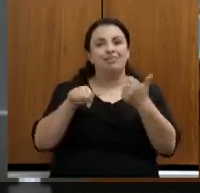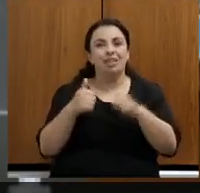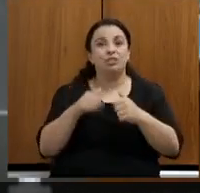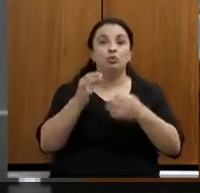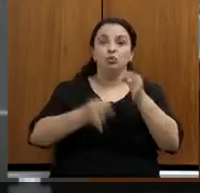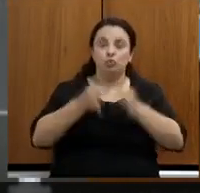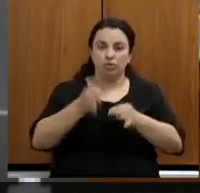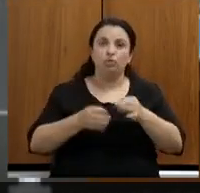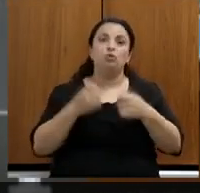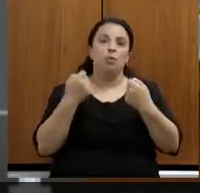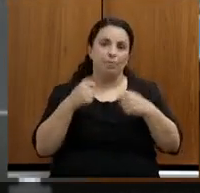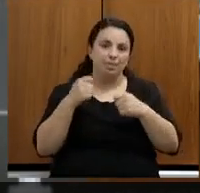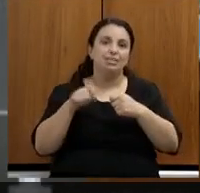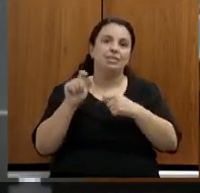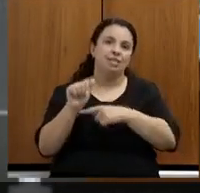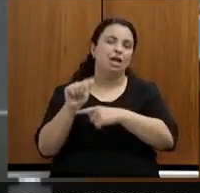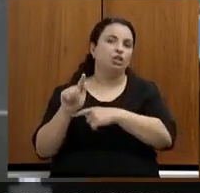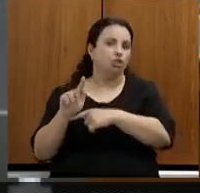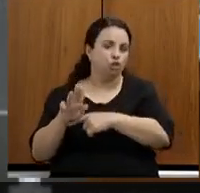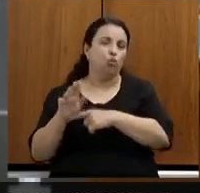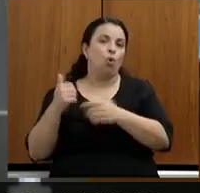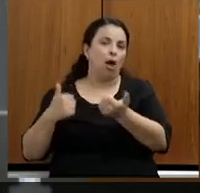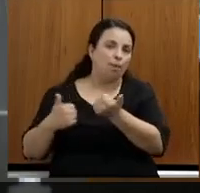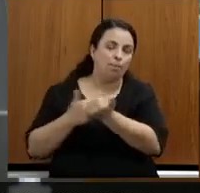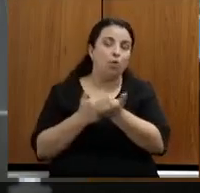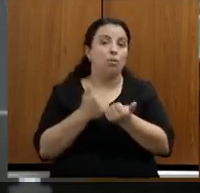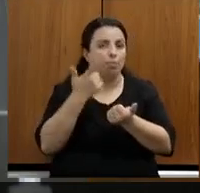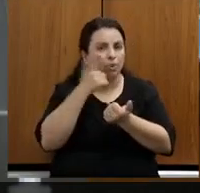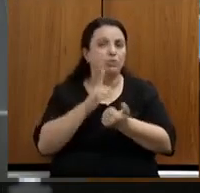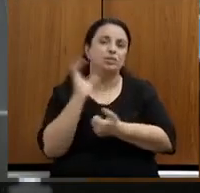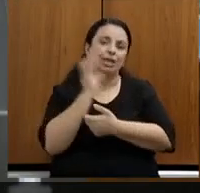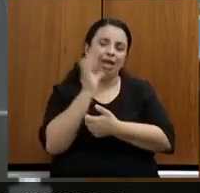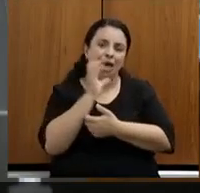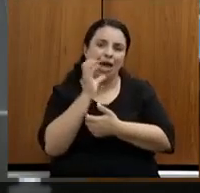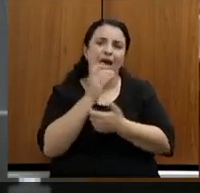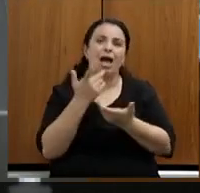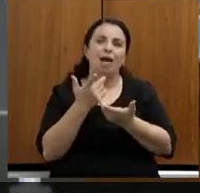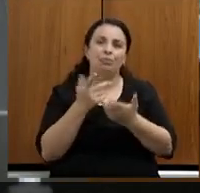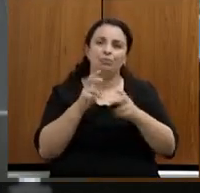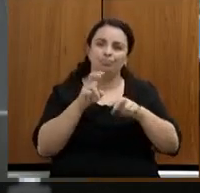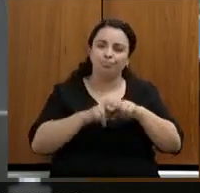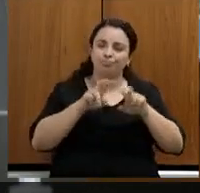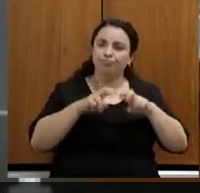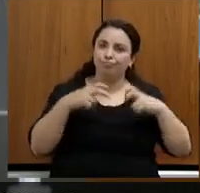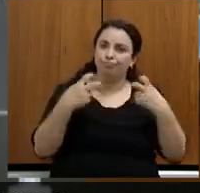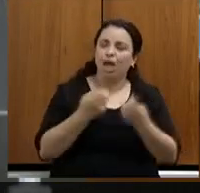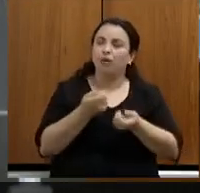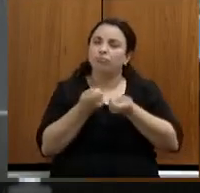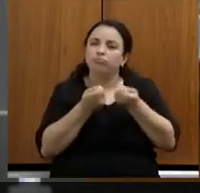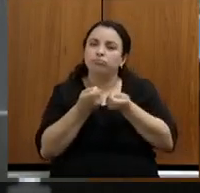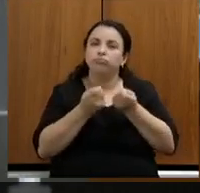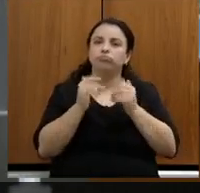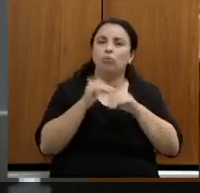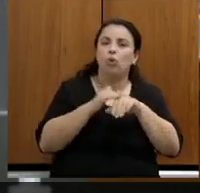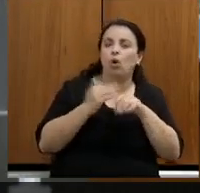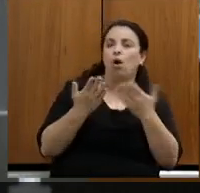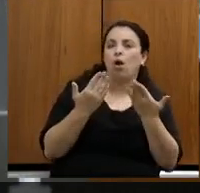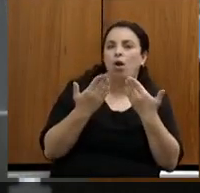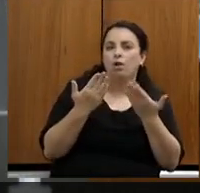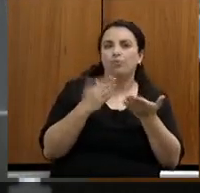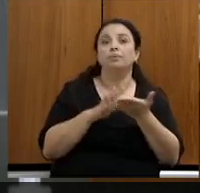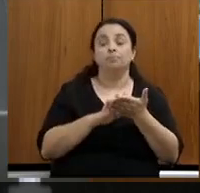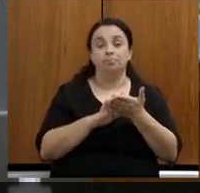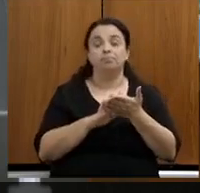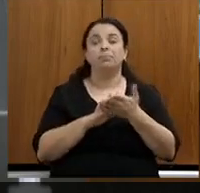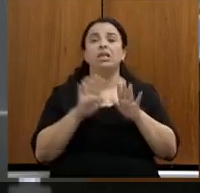desse apoio da advocacia, para tão logo podermos sentar novamente na mesa de negociação junto com os servidores. Mas eu quero